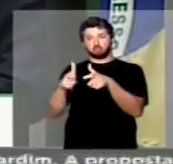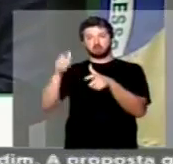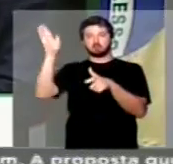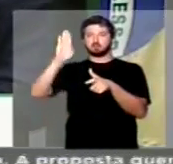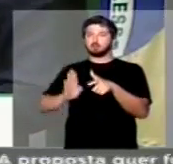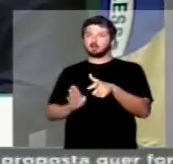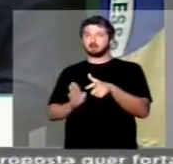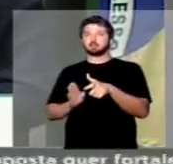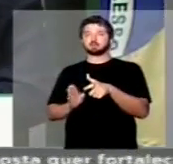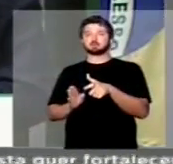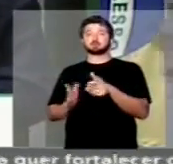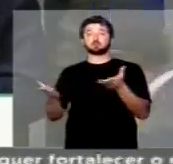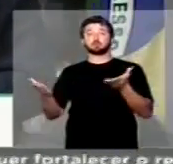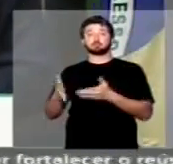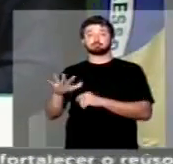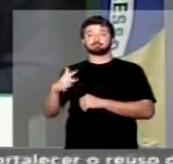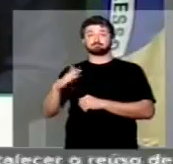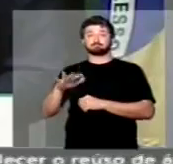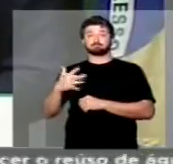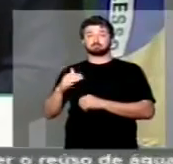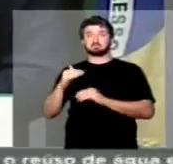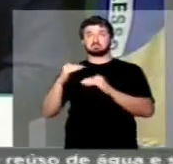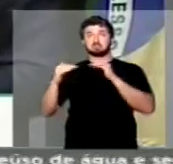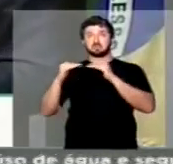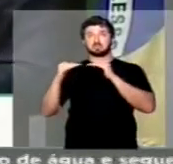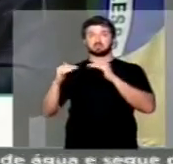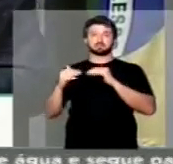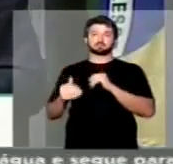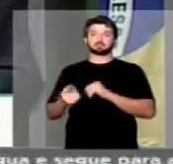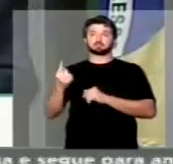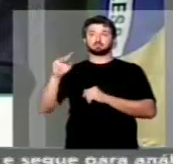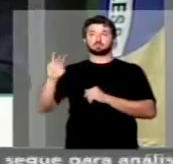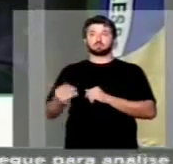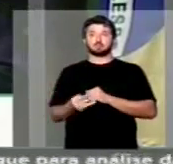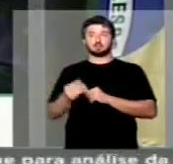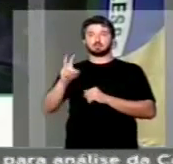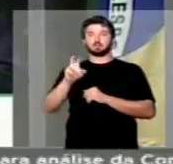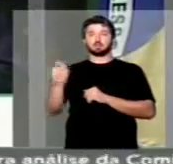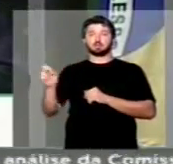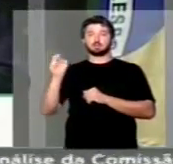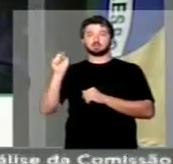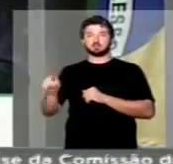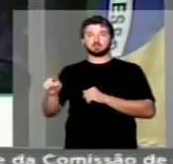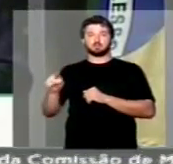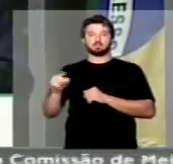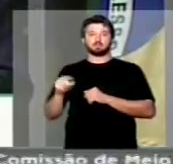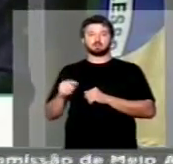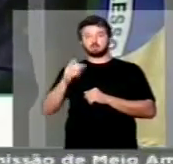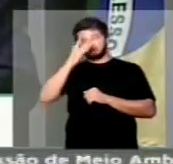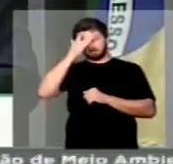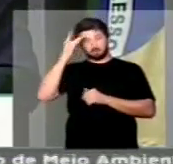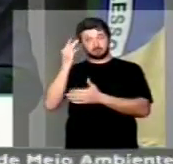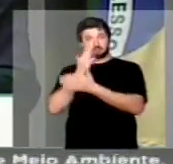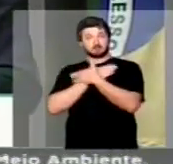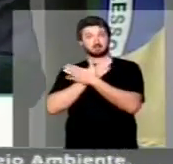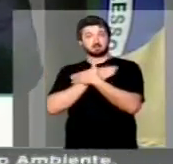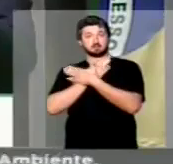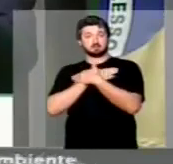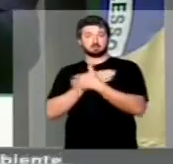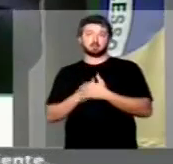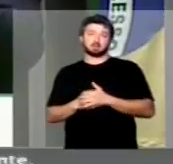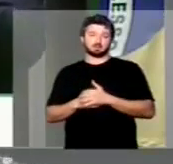Brasil atinge hoje uma média de 1 milhão e 500 mil desempregados,